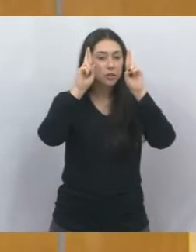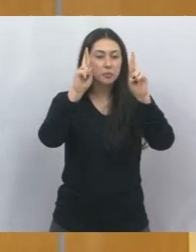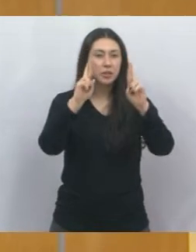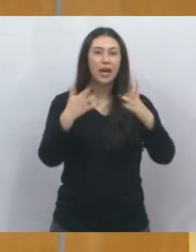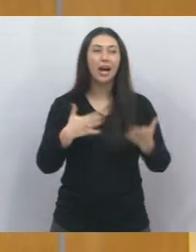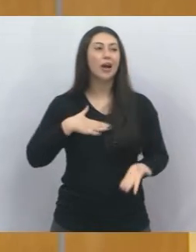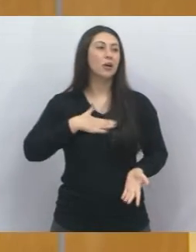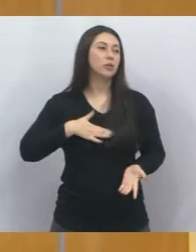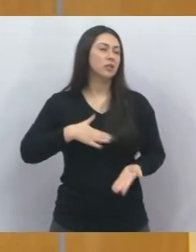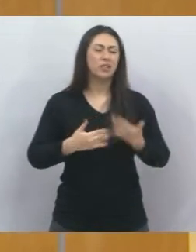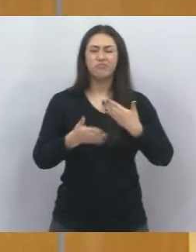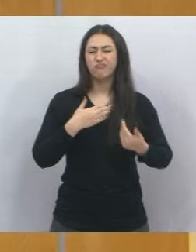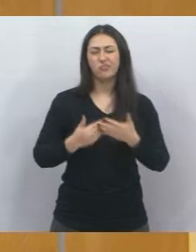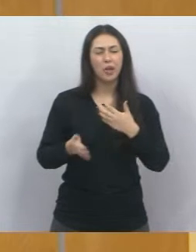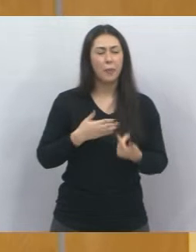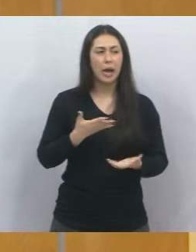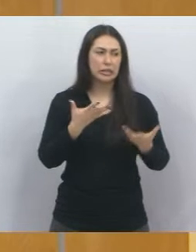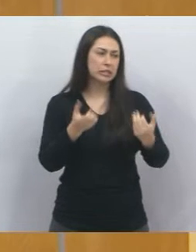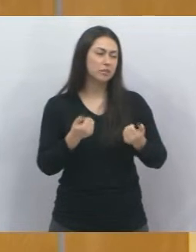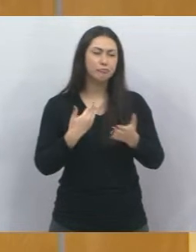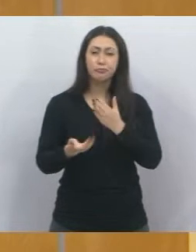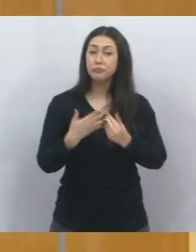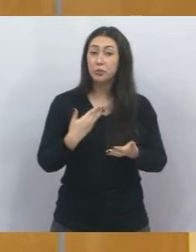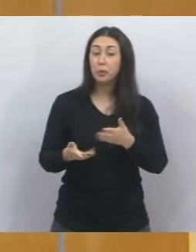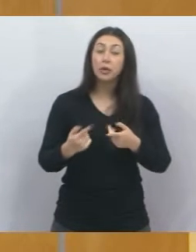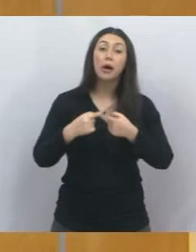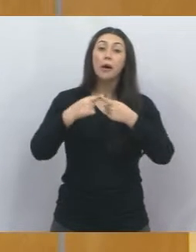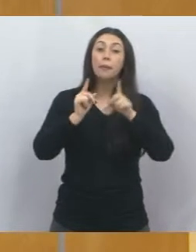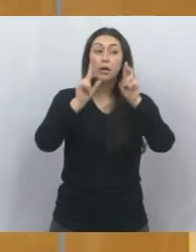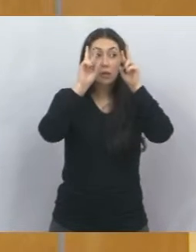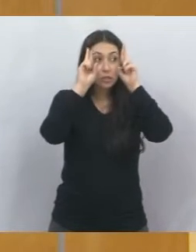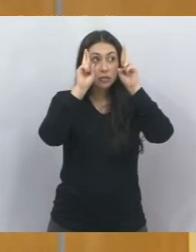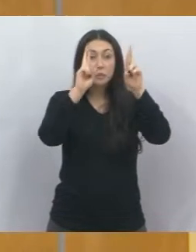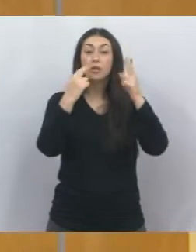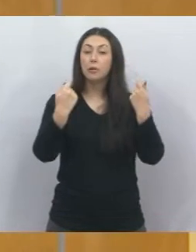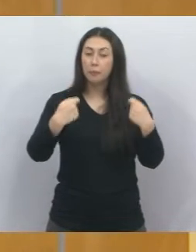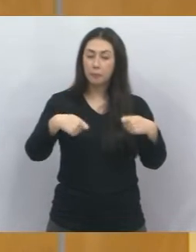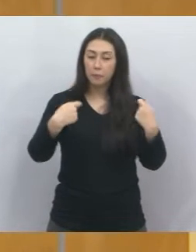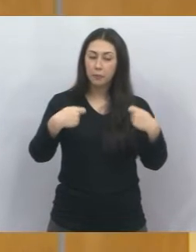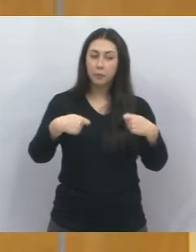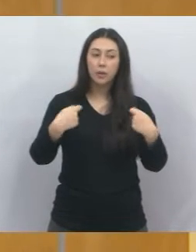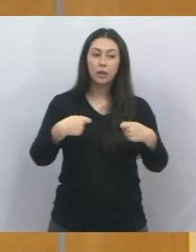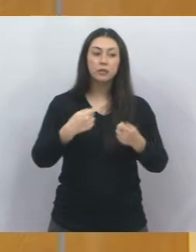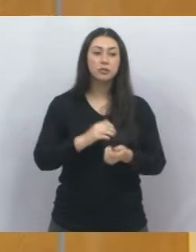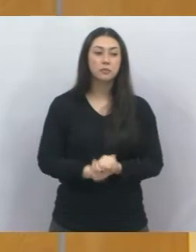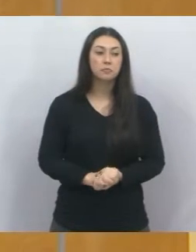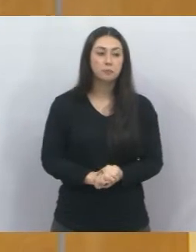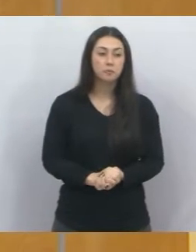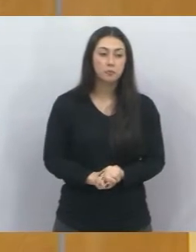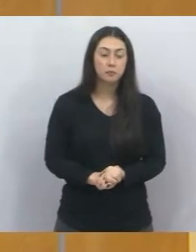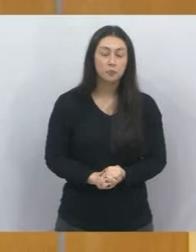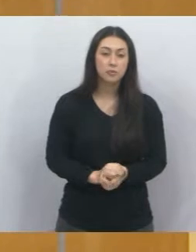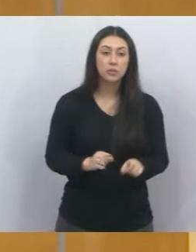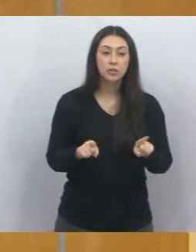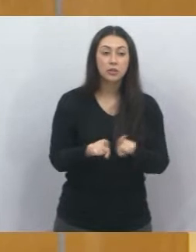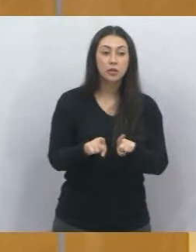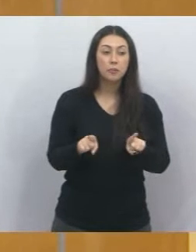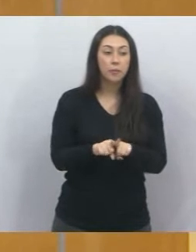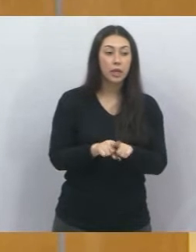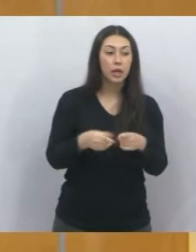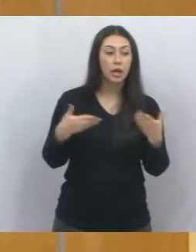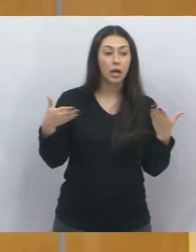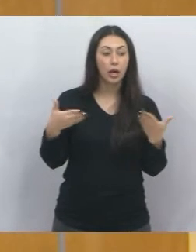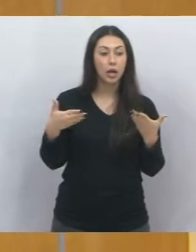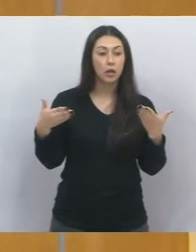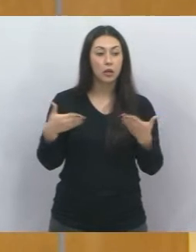não precisa gostar e não precisa aceitar. Respeitar. E aqui agora, a gente vai estar fazendo